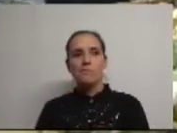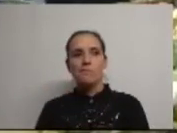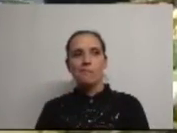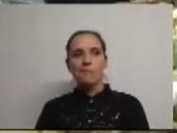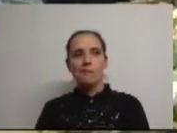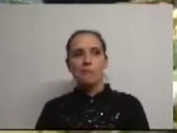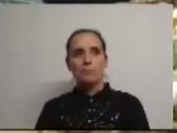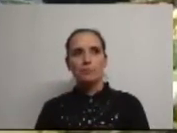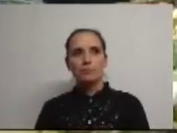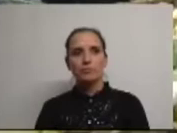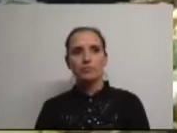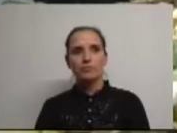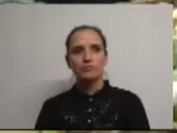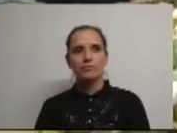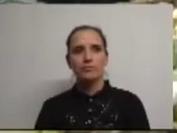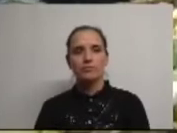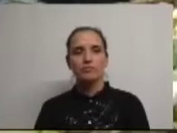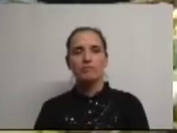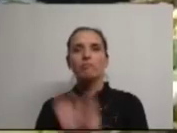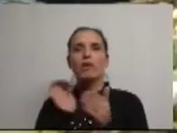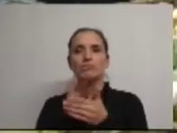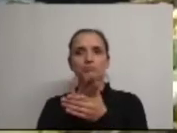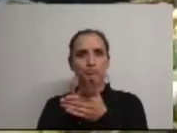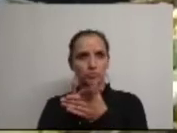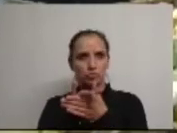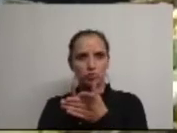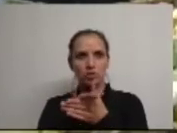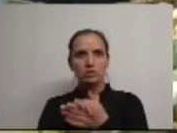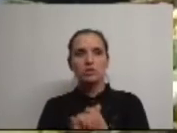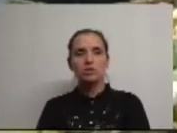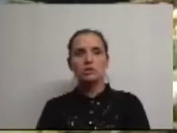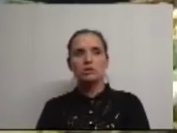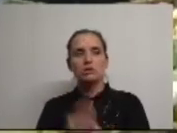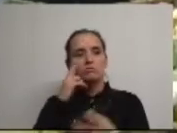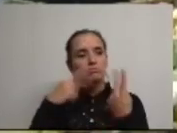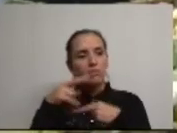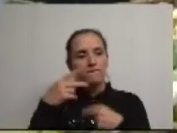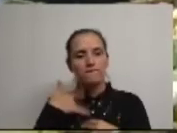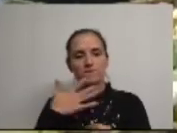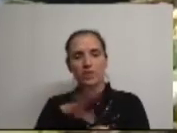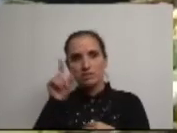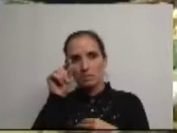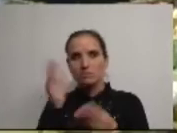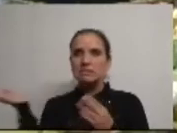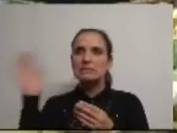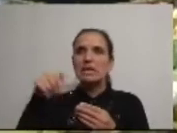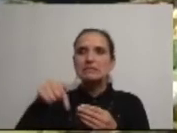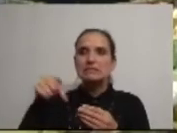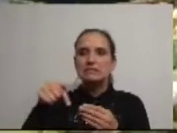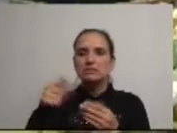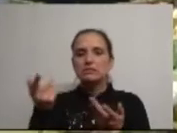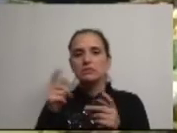Relativamente à correspondência, procurámos também não trazer para esta